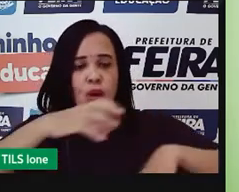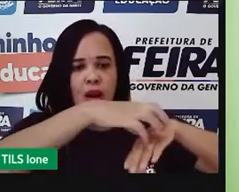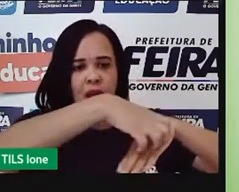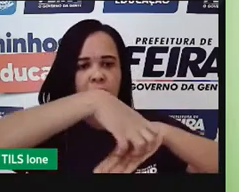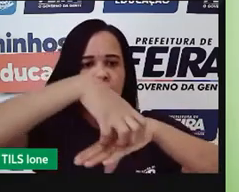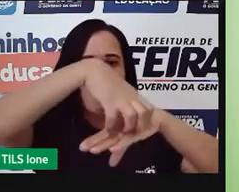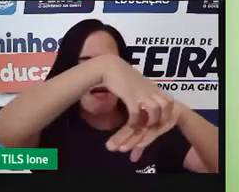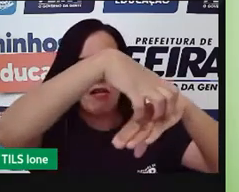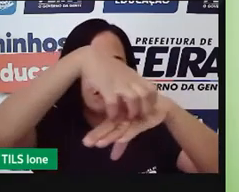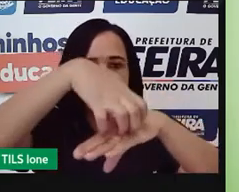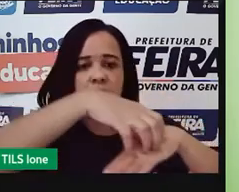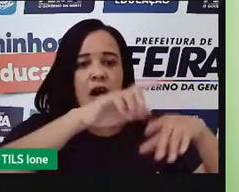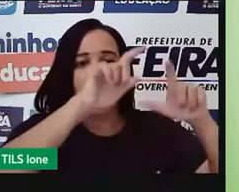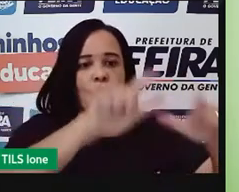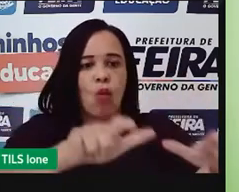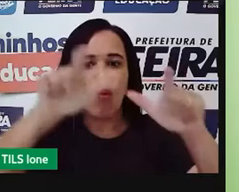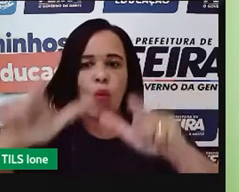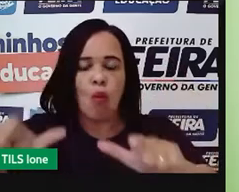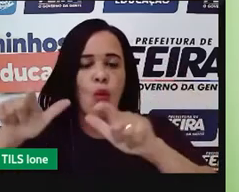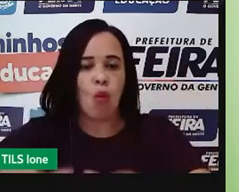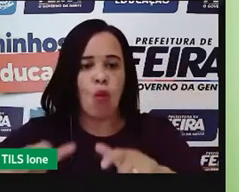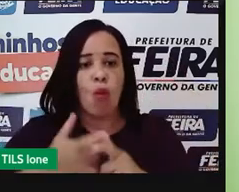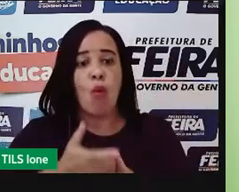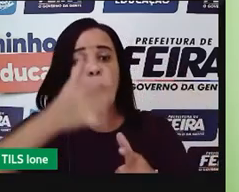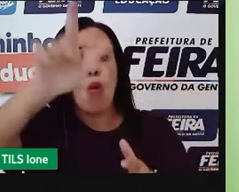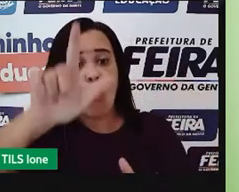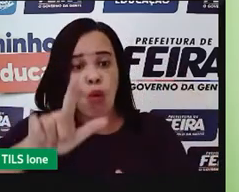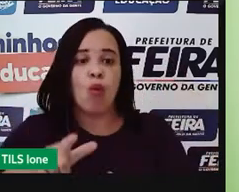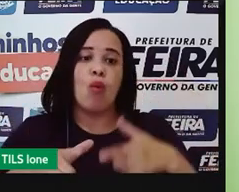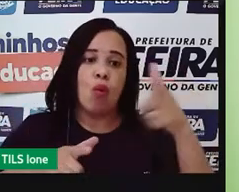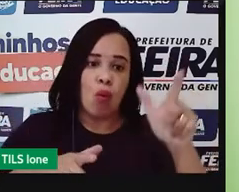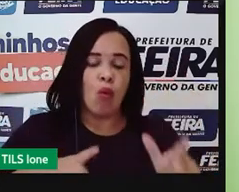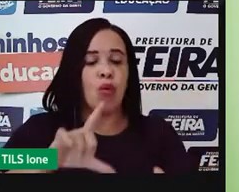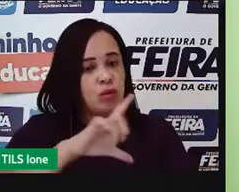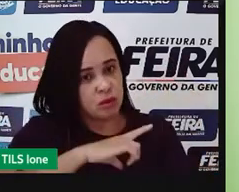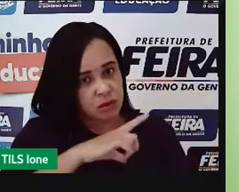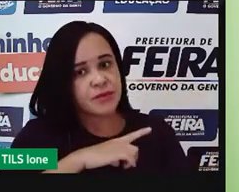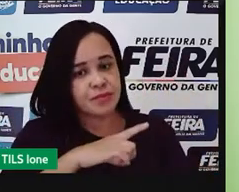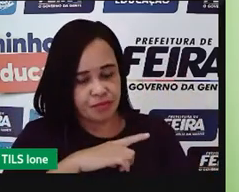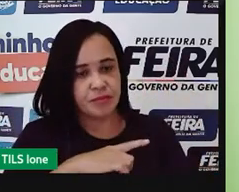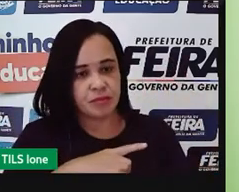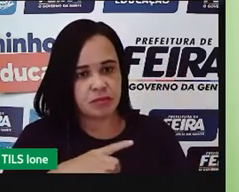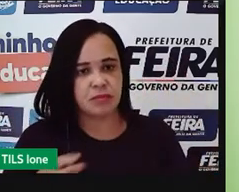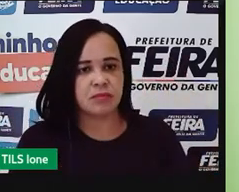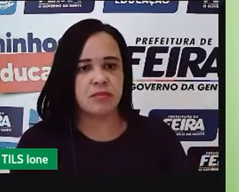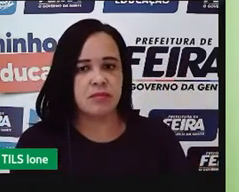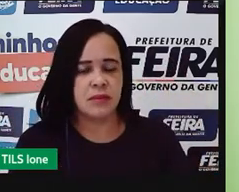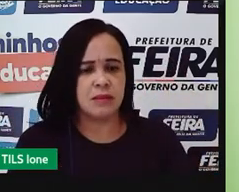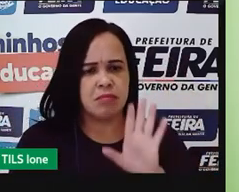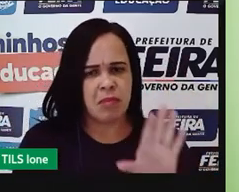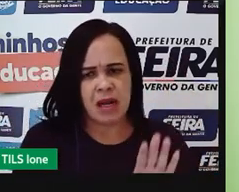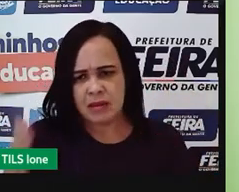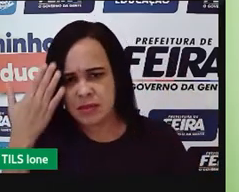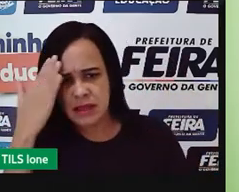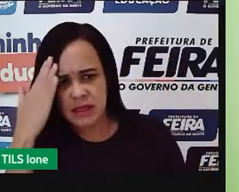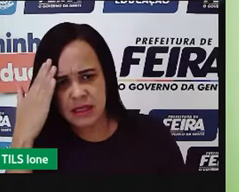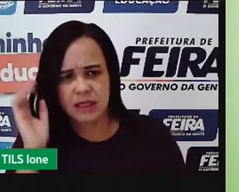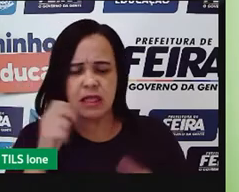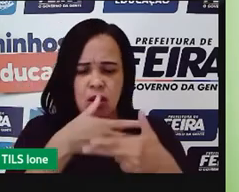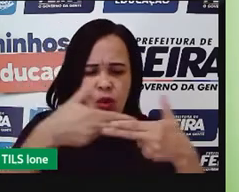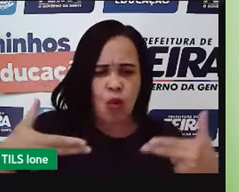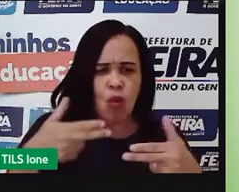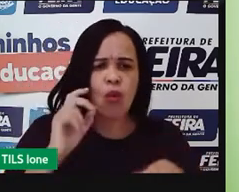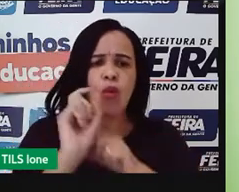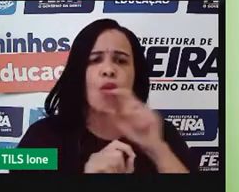e são os produtos, né, que a gente chama de commodities, que vocês vão ver isso mais adiante. Mas, para você entender, são aqueles produtos que